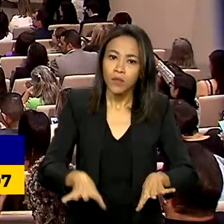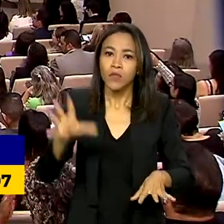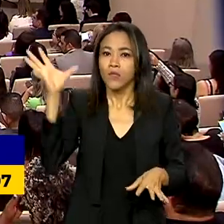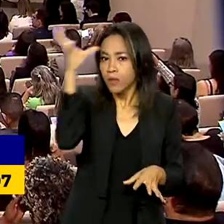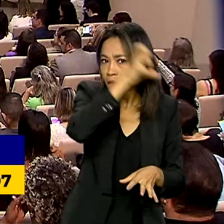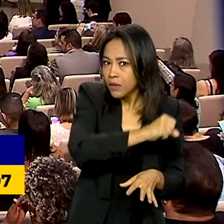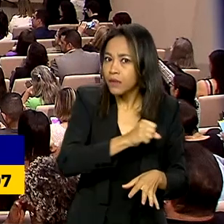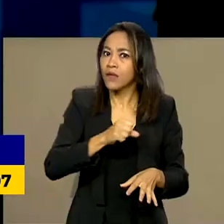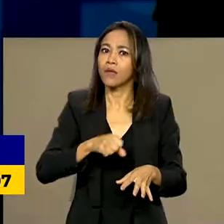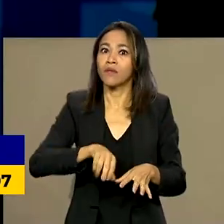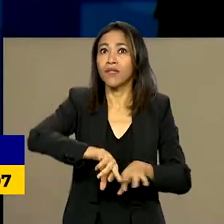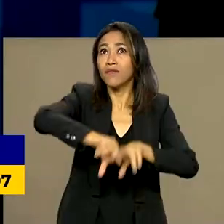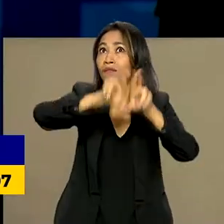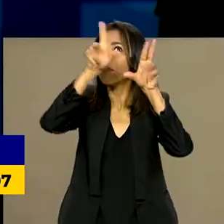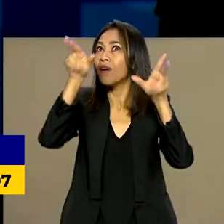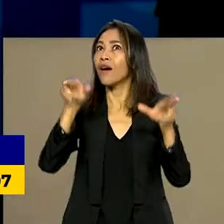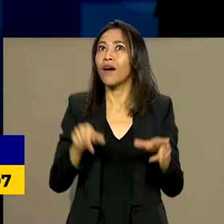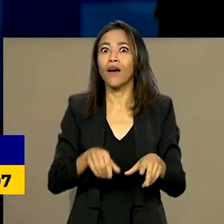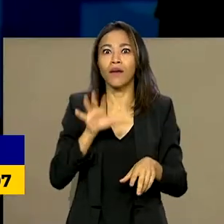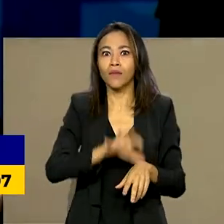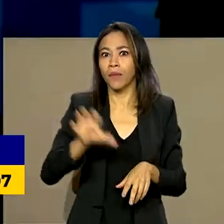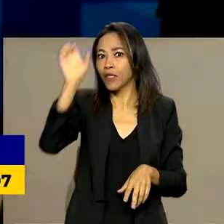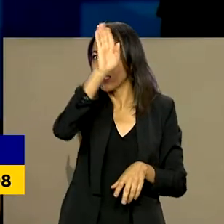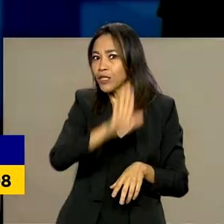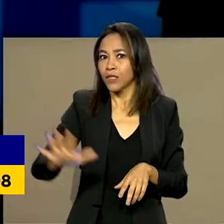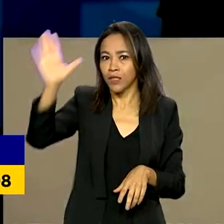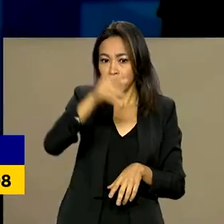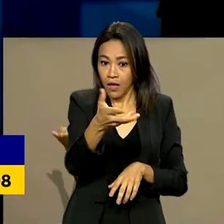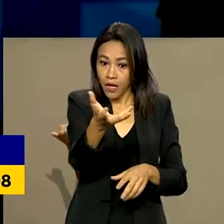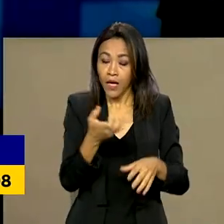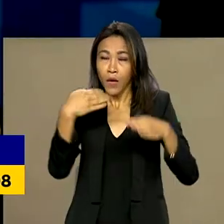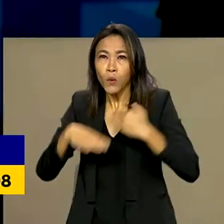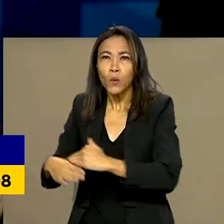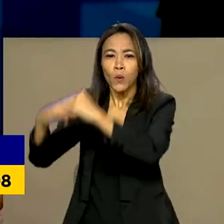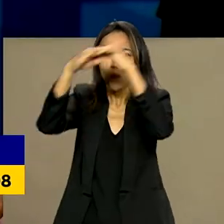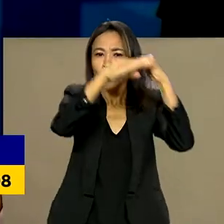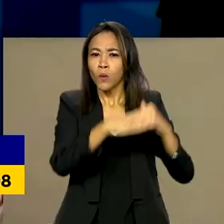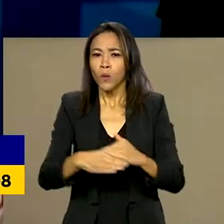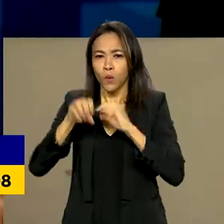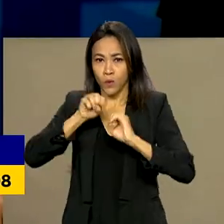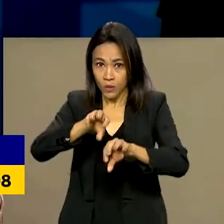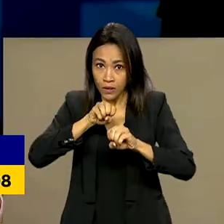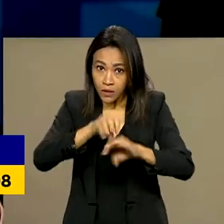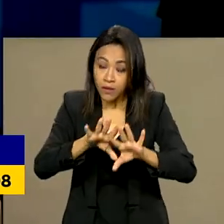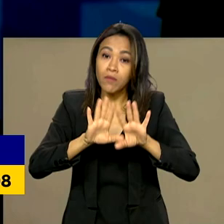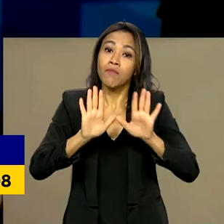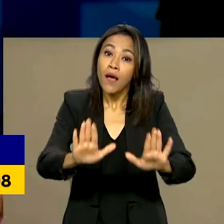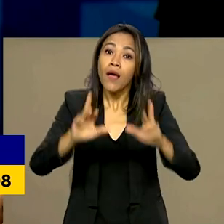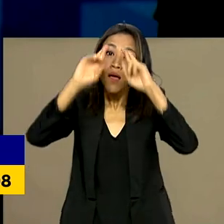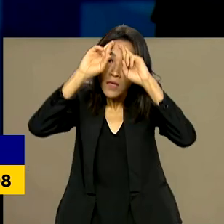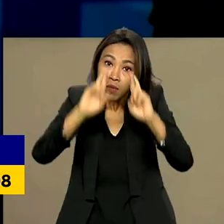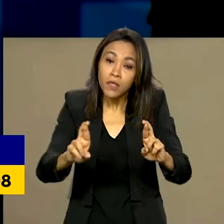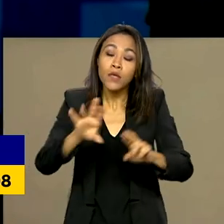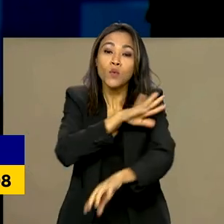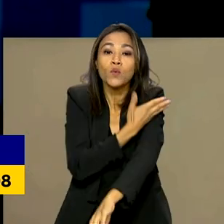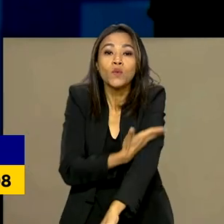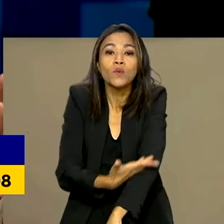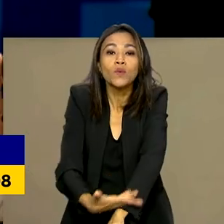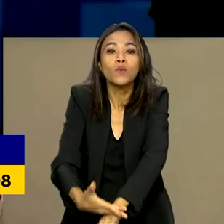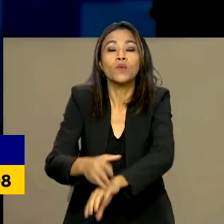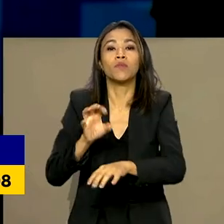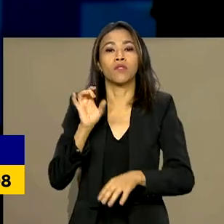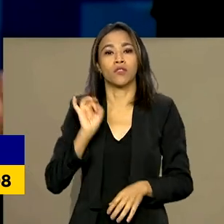vários Brasileis. O governo quer unificar o ensino respeitando a realidade e os costumes de cada